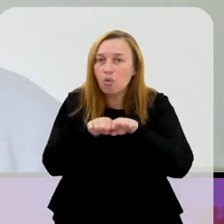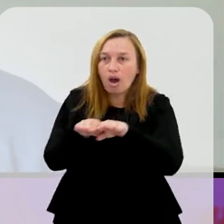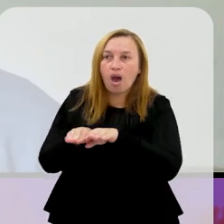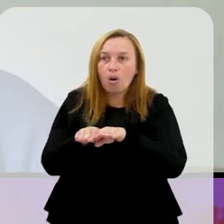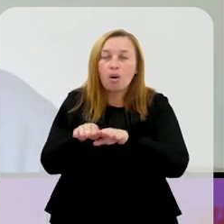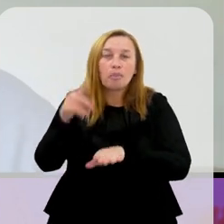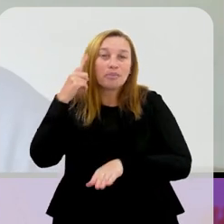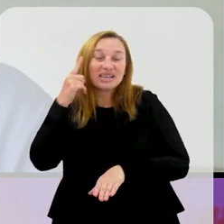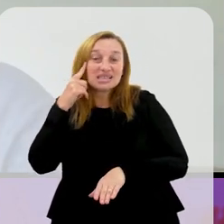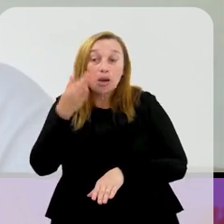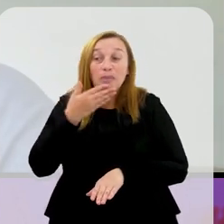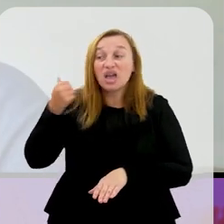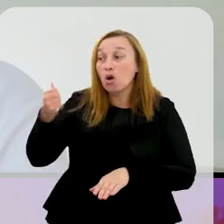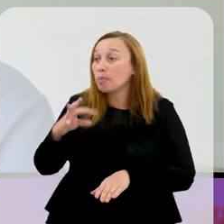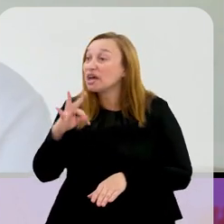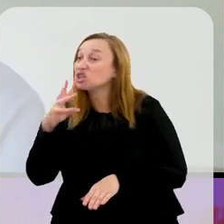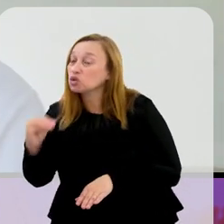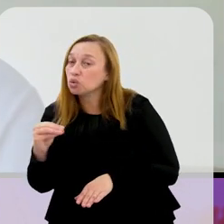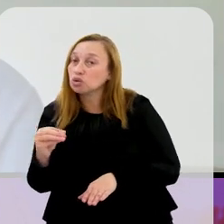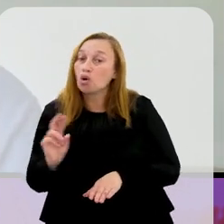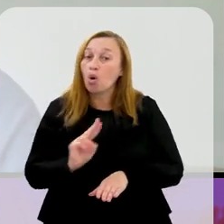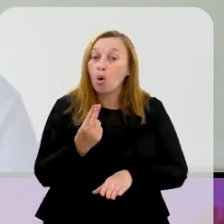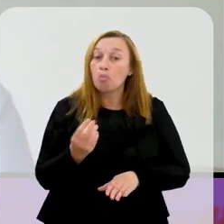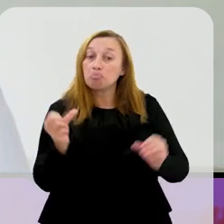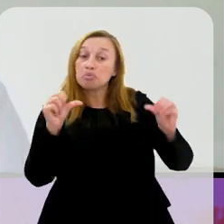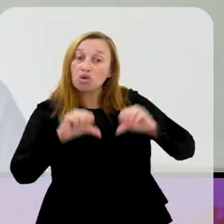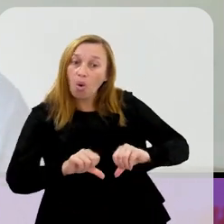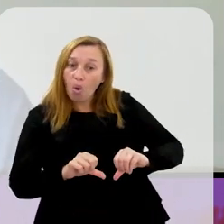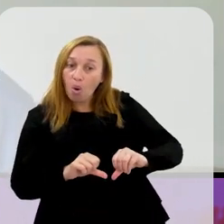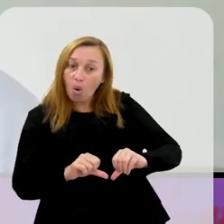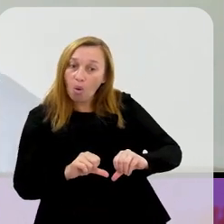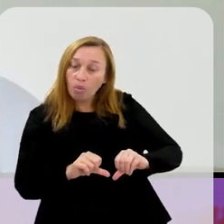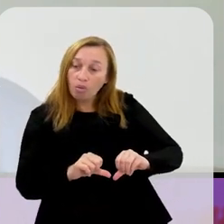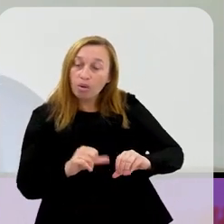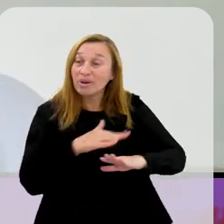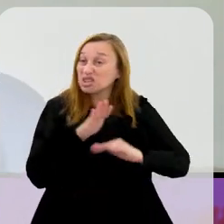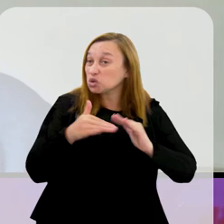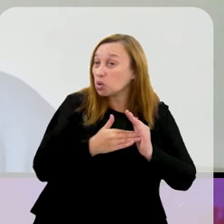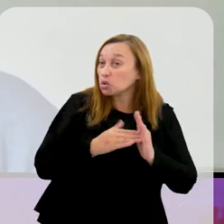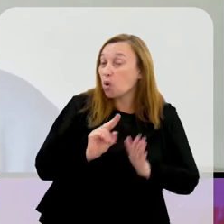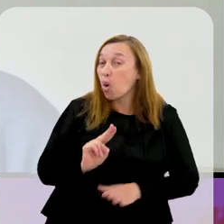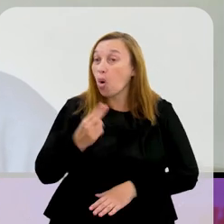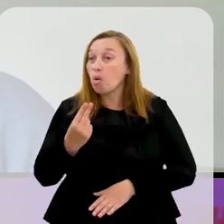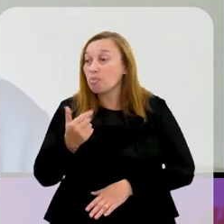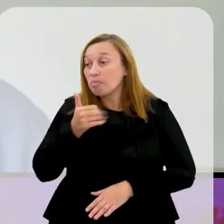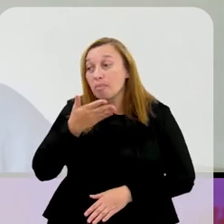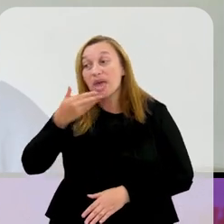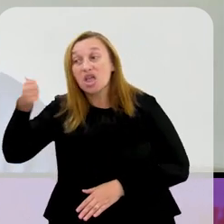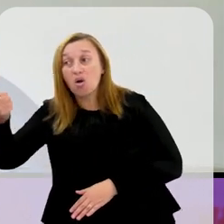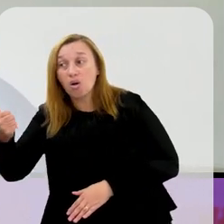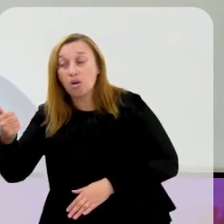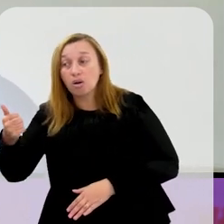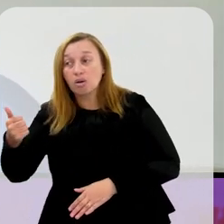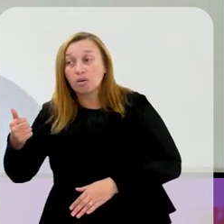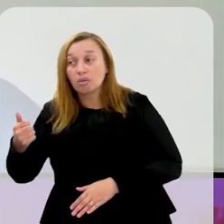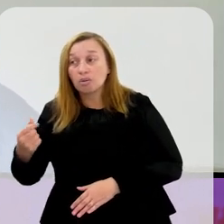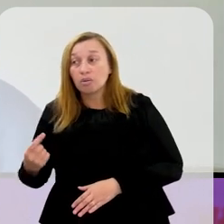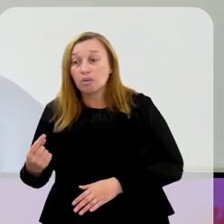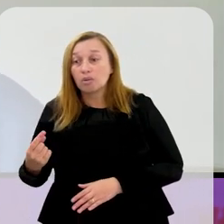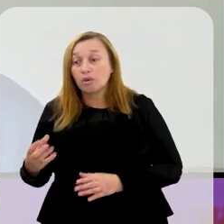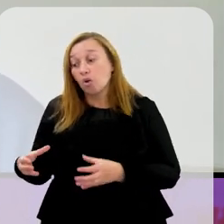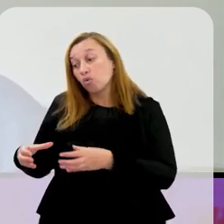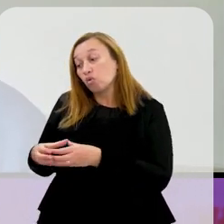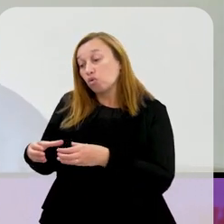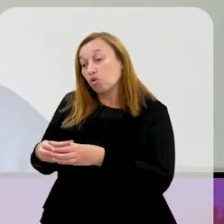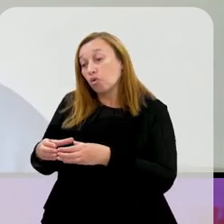isso aqui é melhor para todo mundo, isso aqui vai ser melhor para todo mundo, isso vai ser pior para todo mundo, isso vai ser melhor para uns e pior para